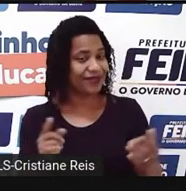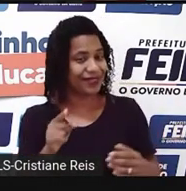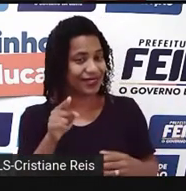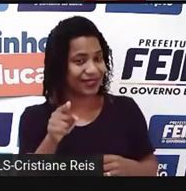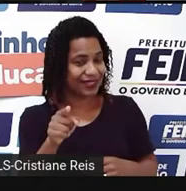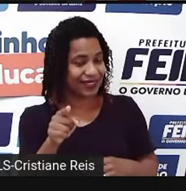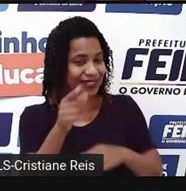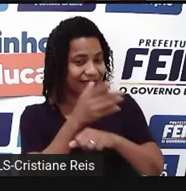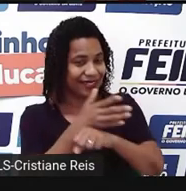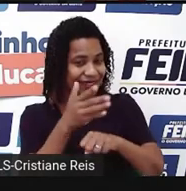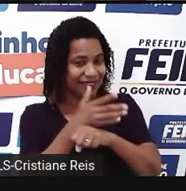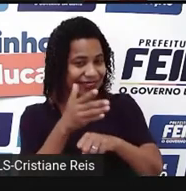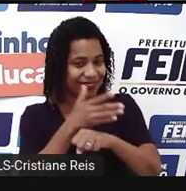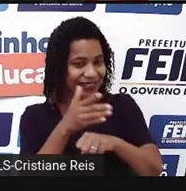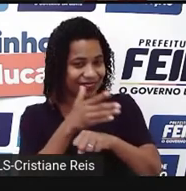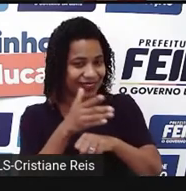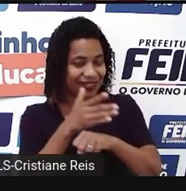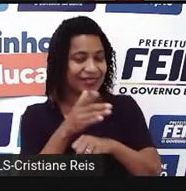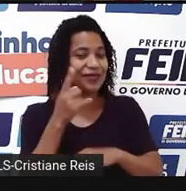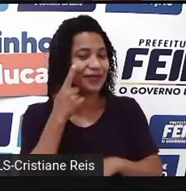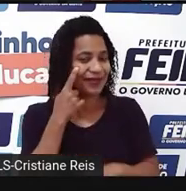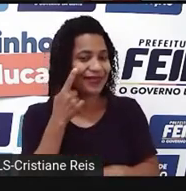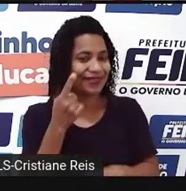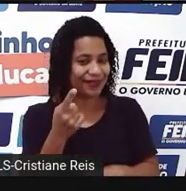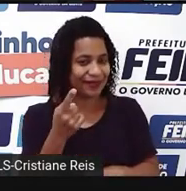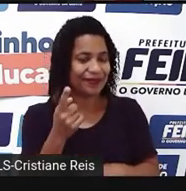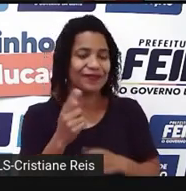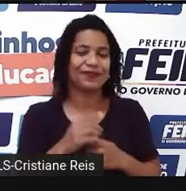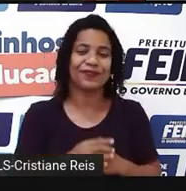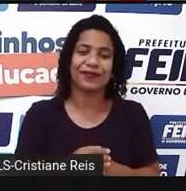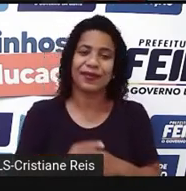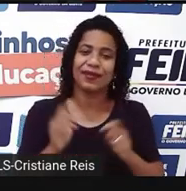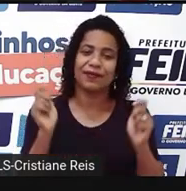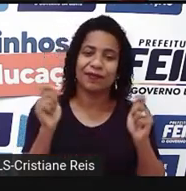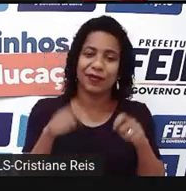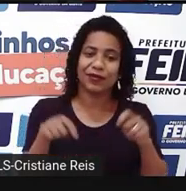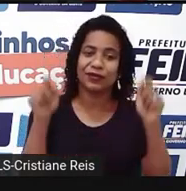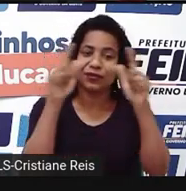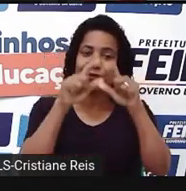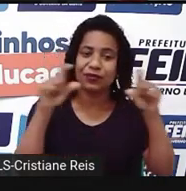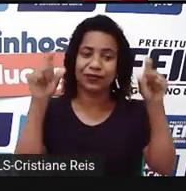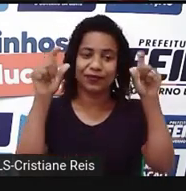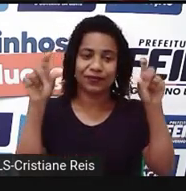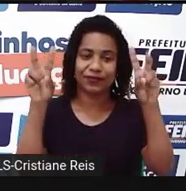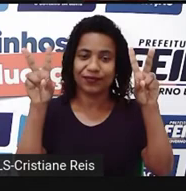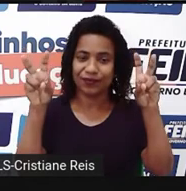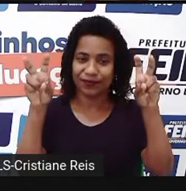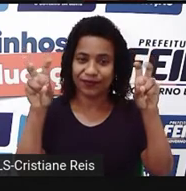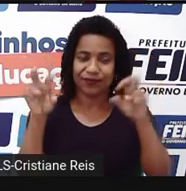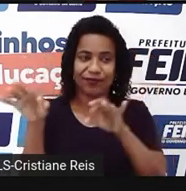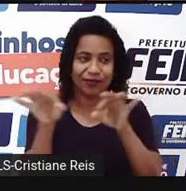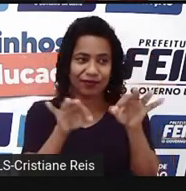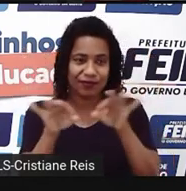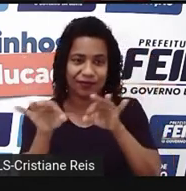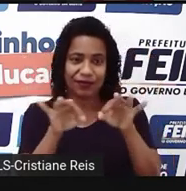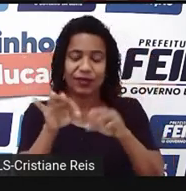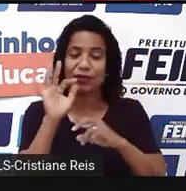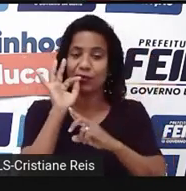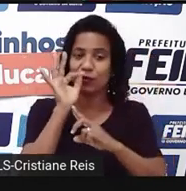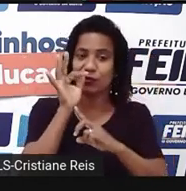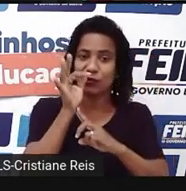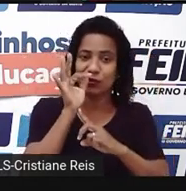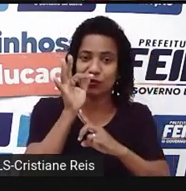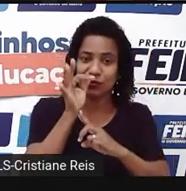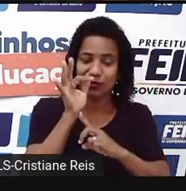praticar o que aprendemos hoje? Então, você vai escolher um tema para planejar o seu futuro. E eu deixo aqui aquelas